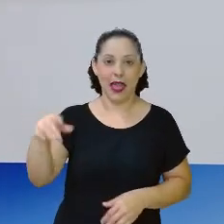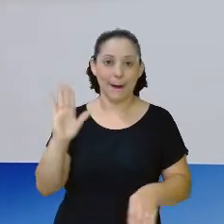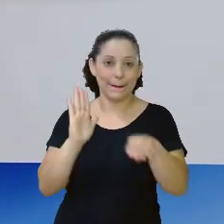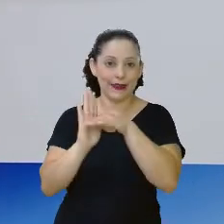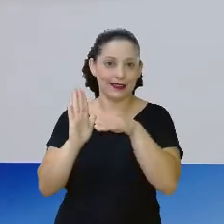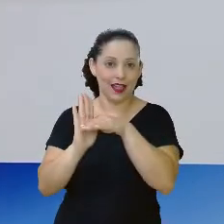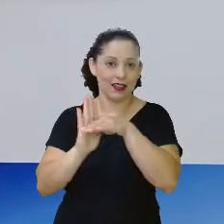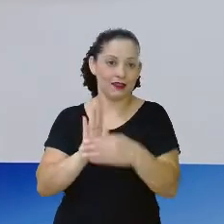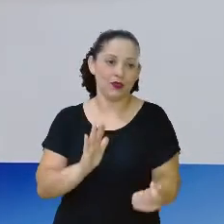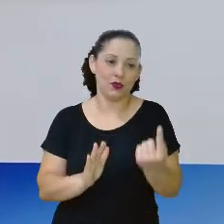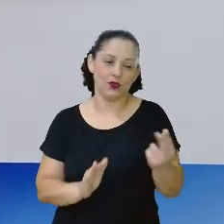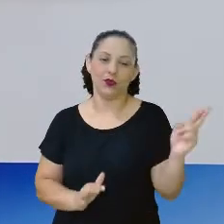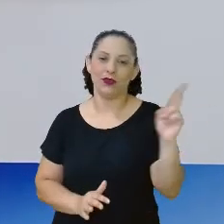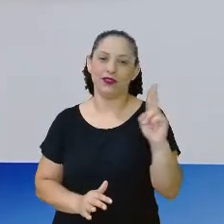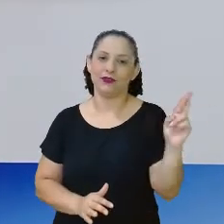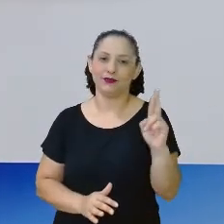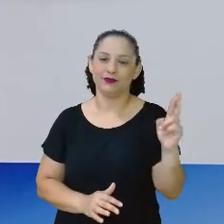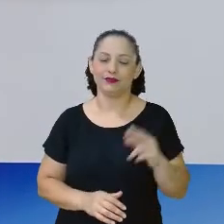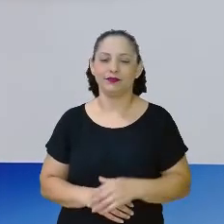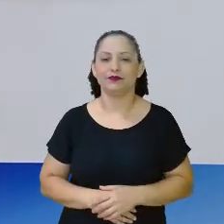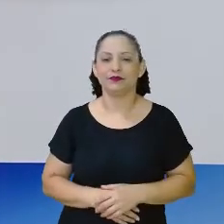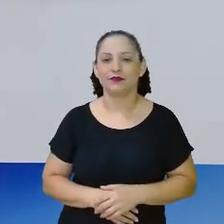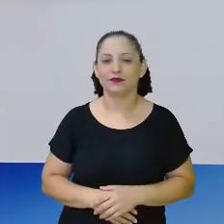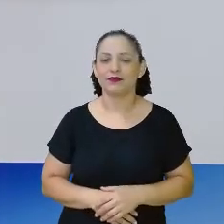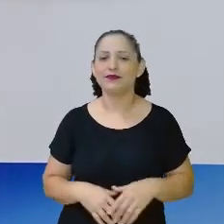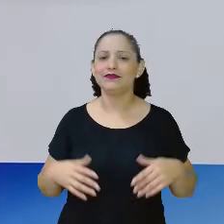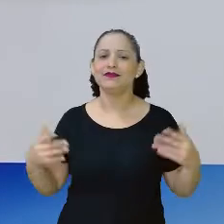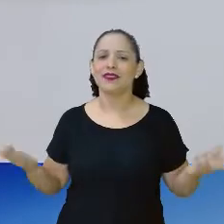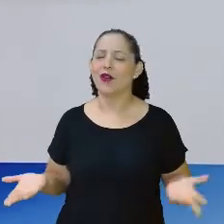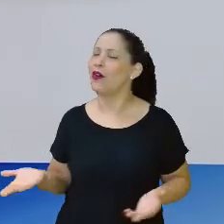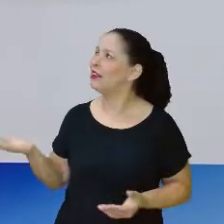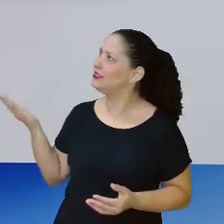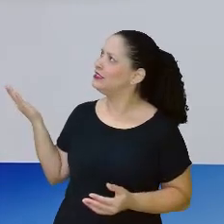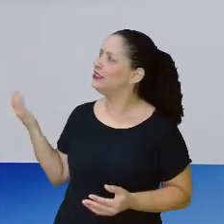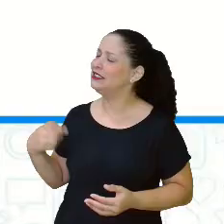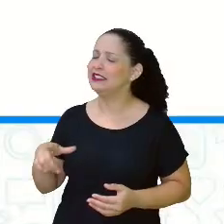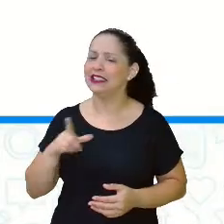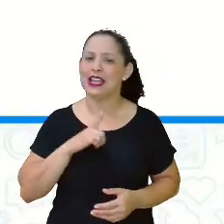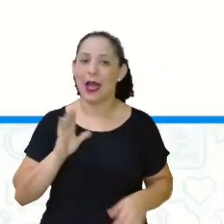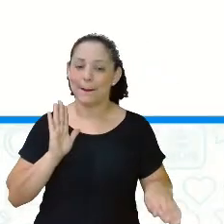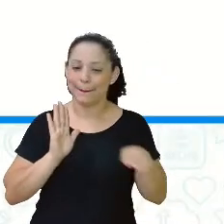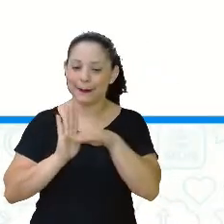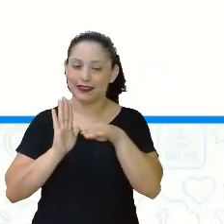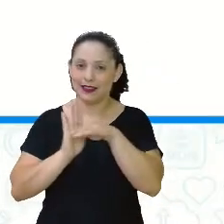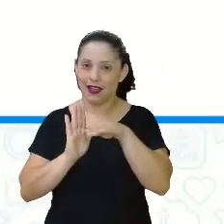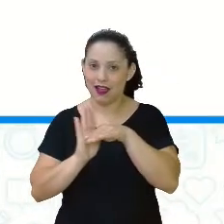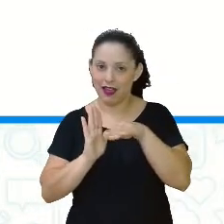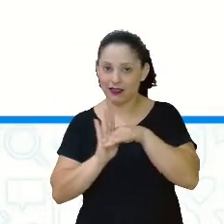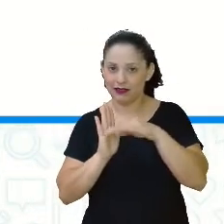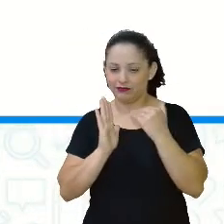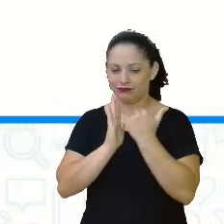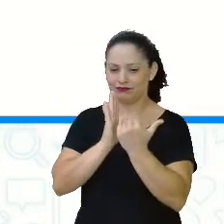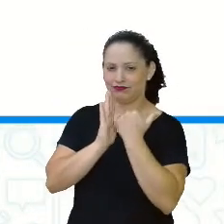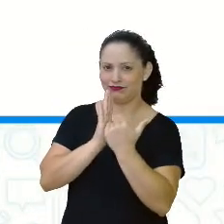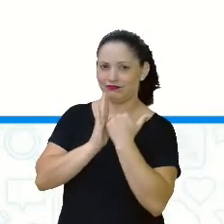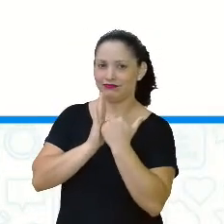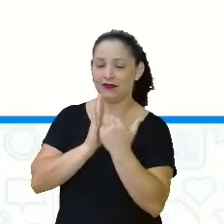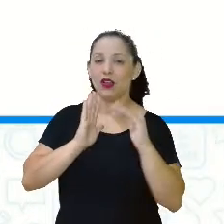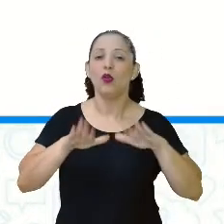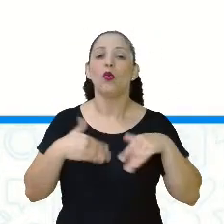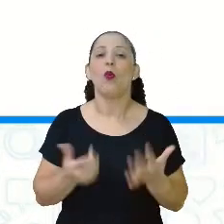metade de um real. E aí, minha gente, se eu estou trabalhando com a metade, qual